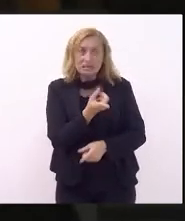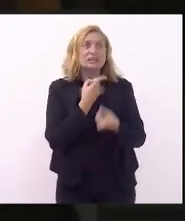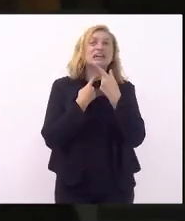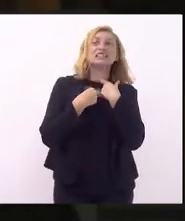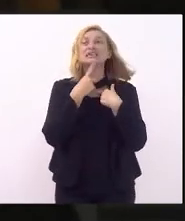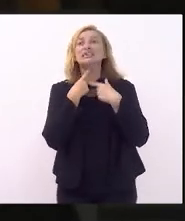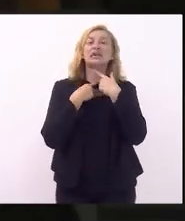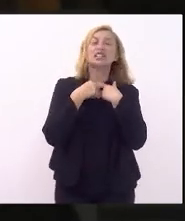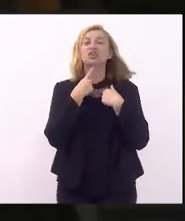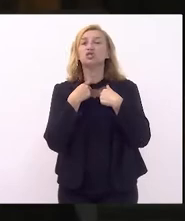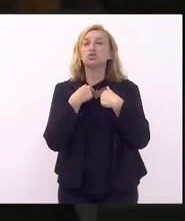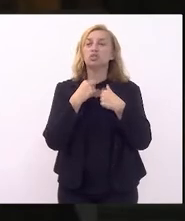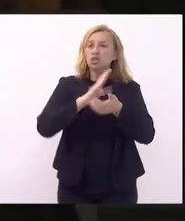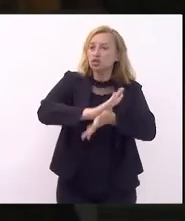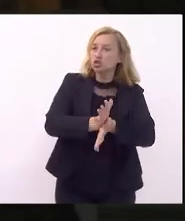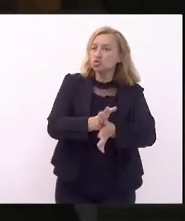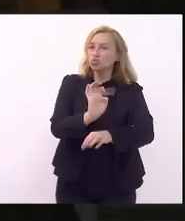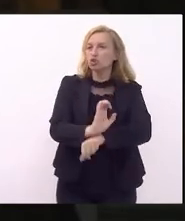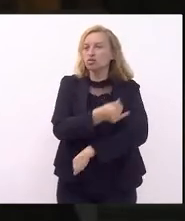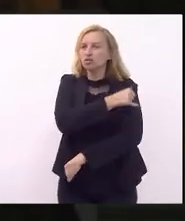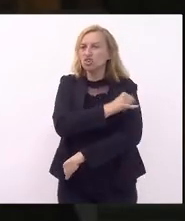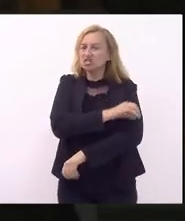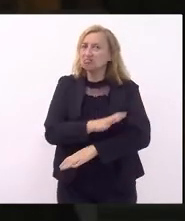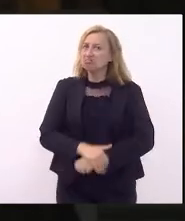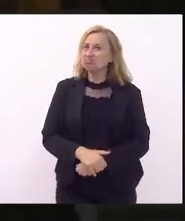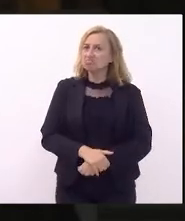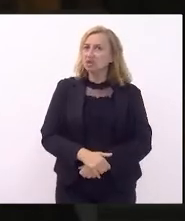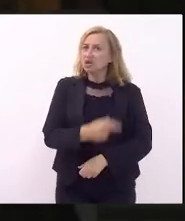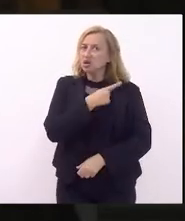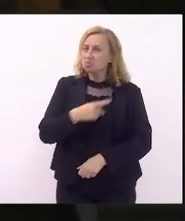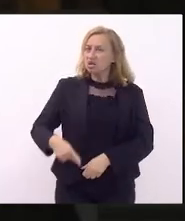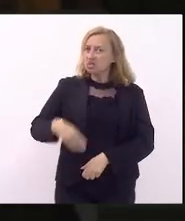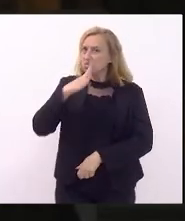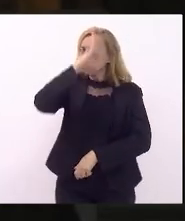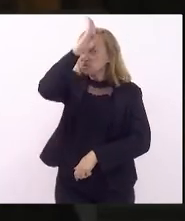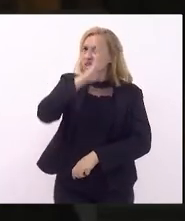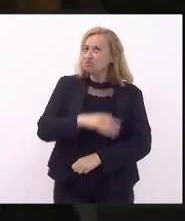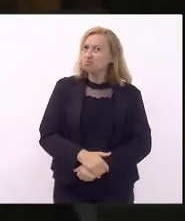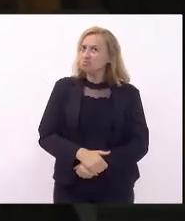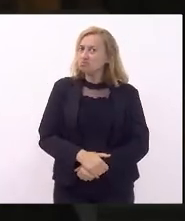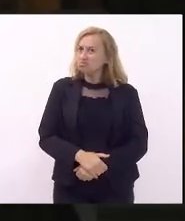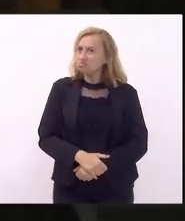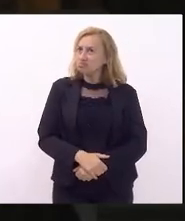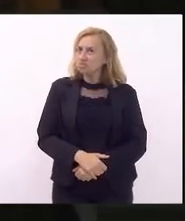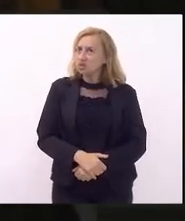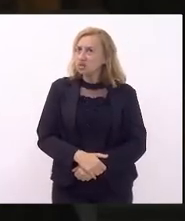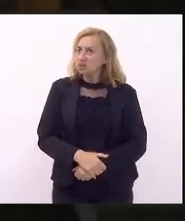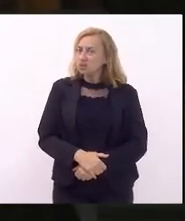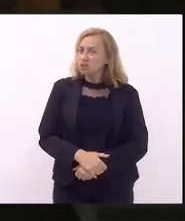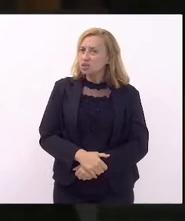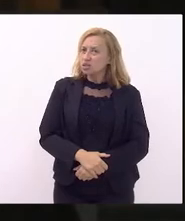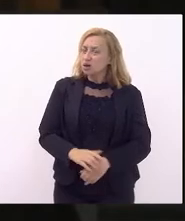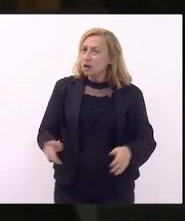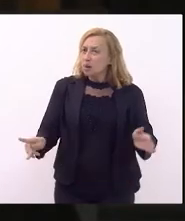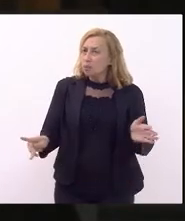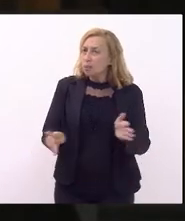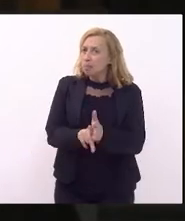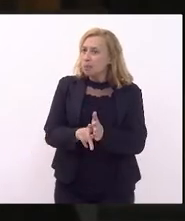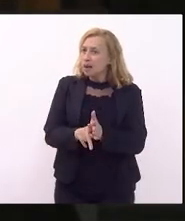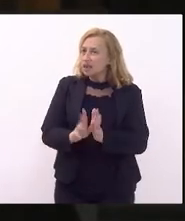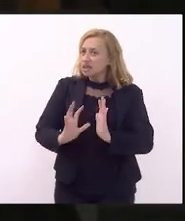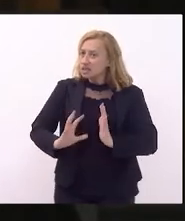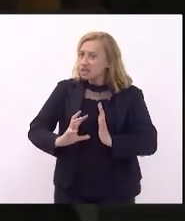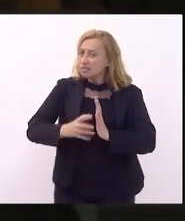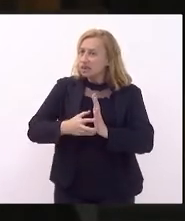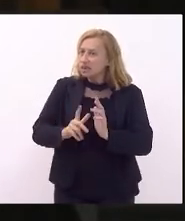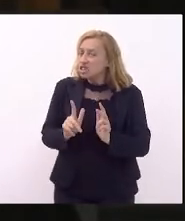botar para baixo o Estado do Rio de Janeiro. E o presidente Bolsonaro é do mesmo partido do